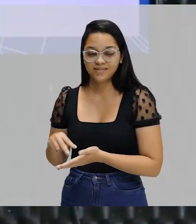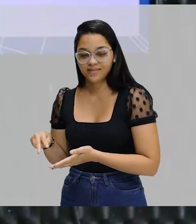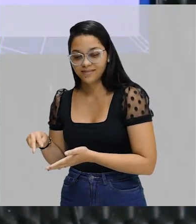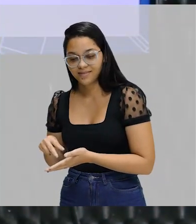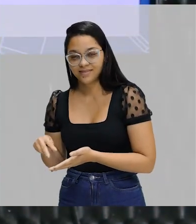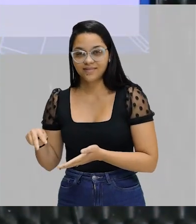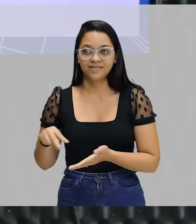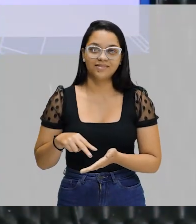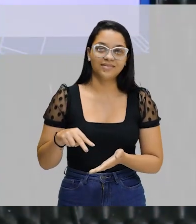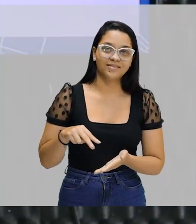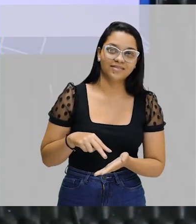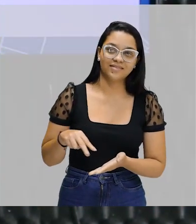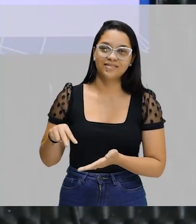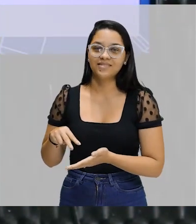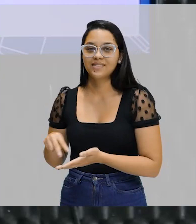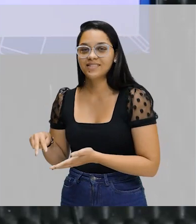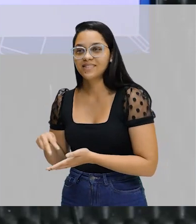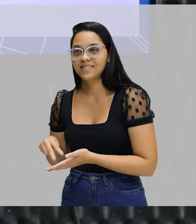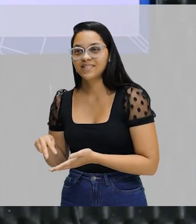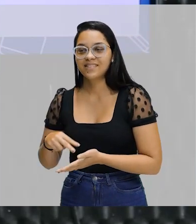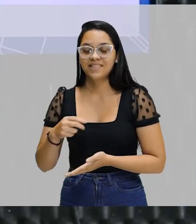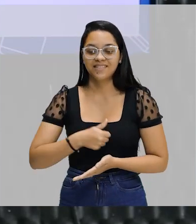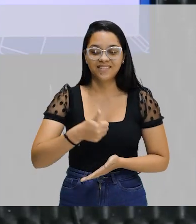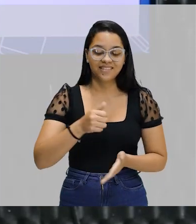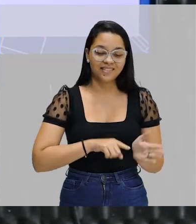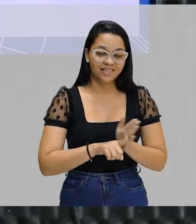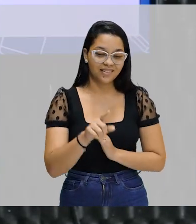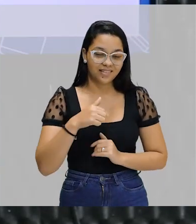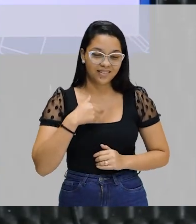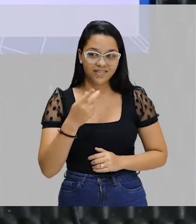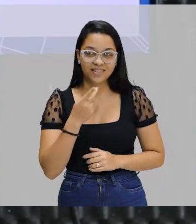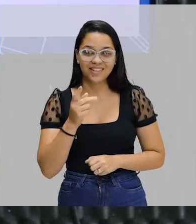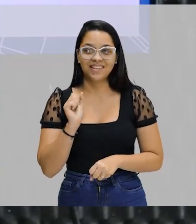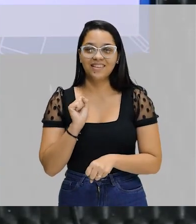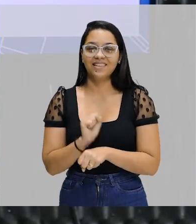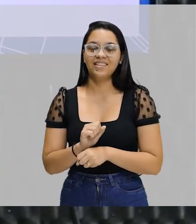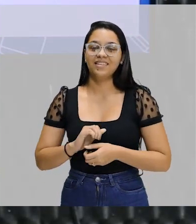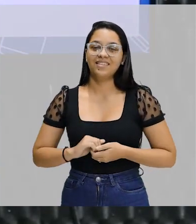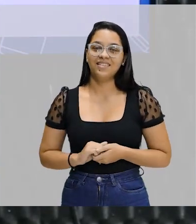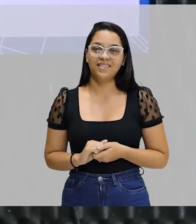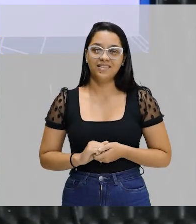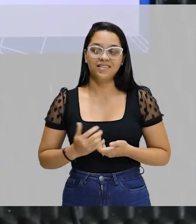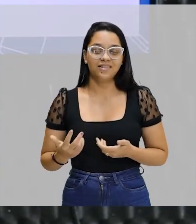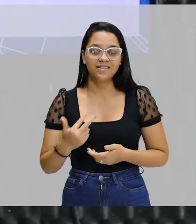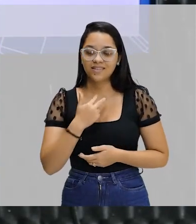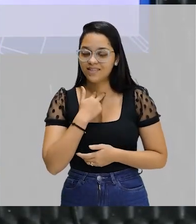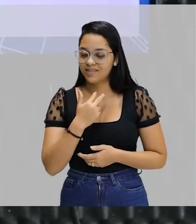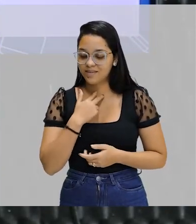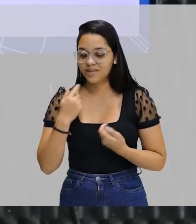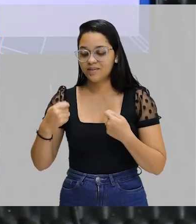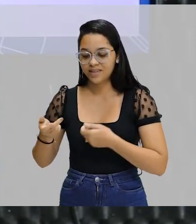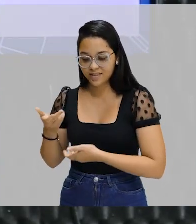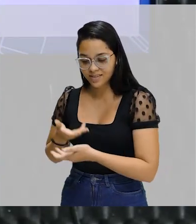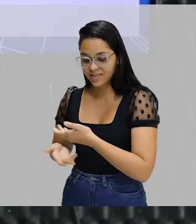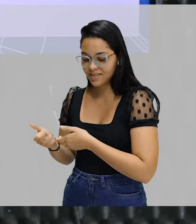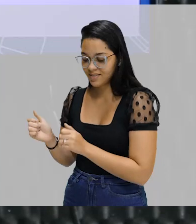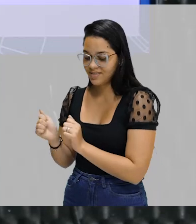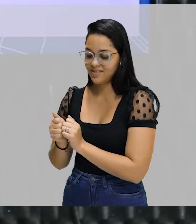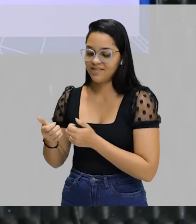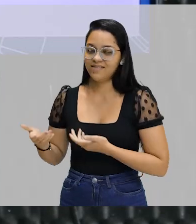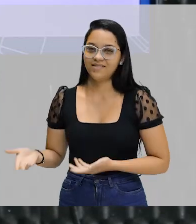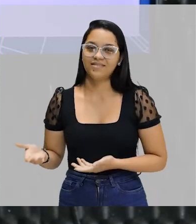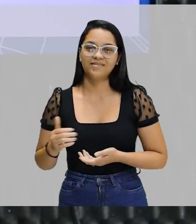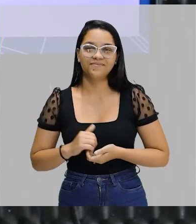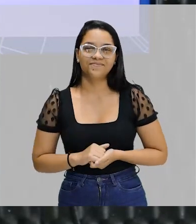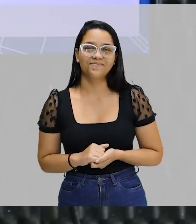Olha, que bonitinho. Primeira questão eu comecei a fazer ela. Fica assim, ó. Não pode, Lana. Tem que interagir comigo, pô.